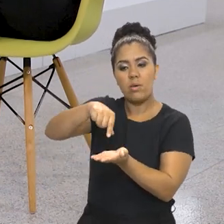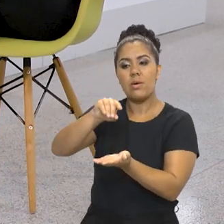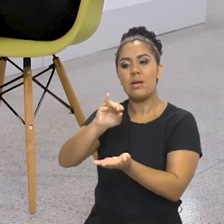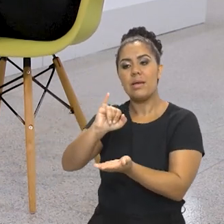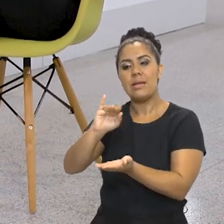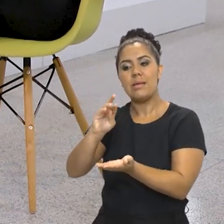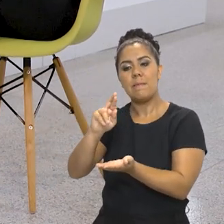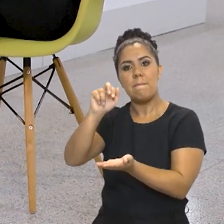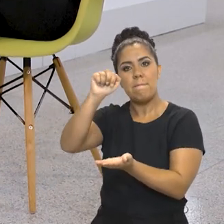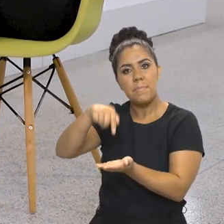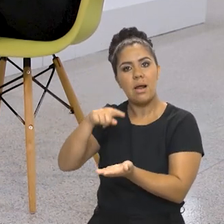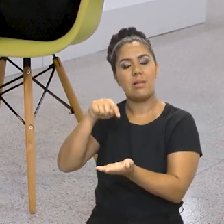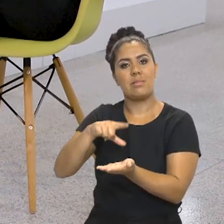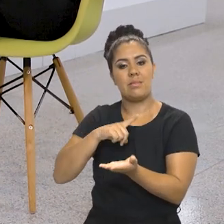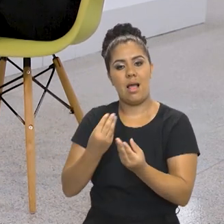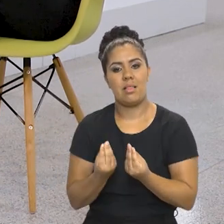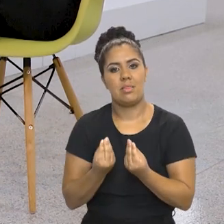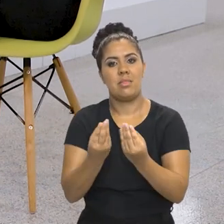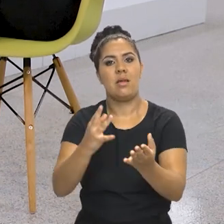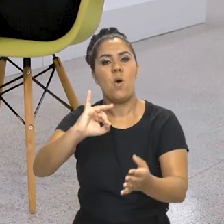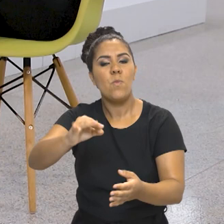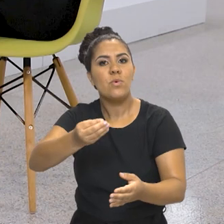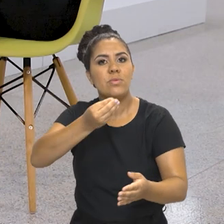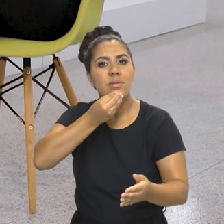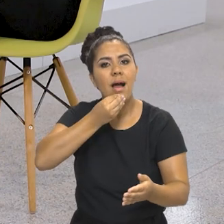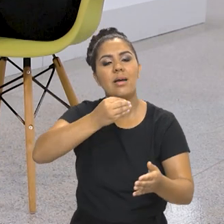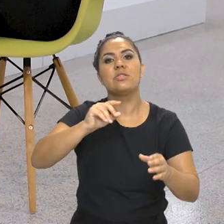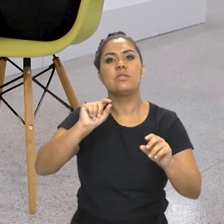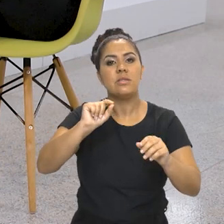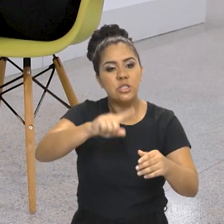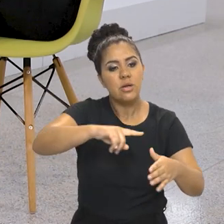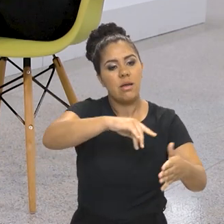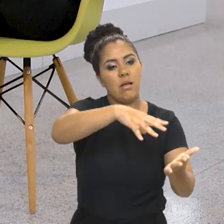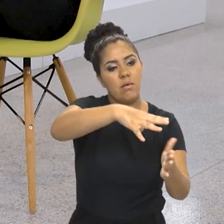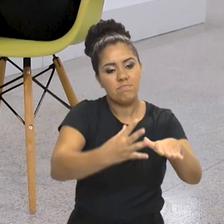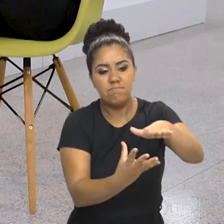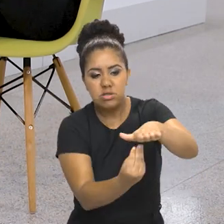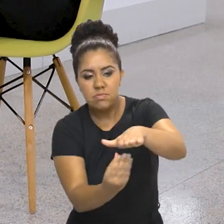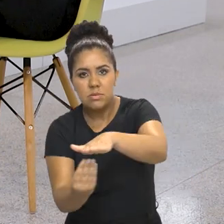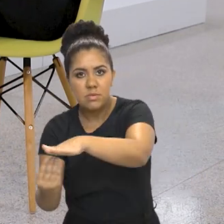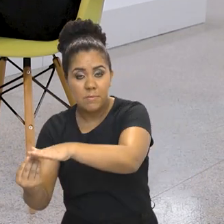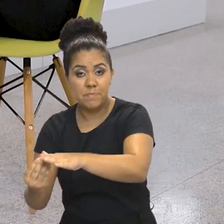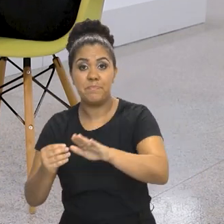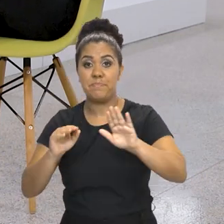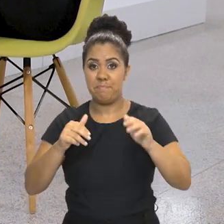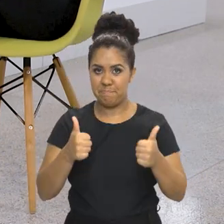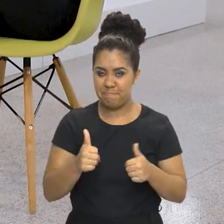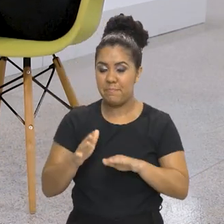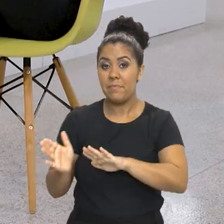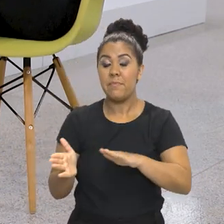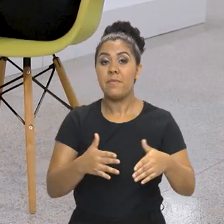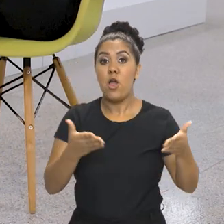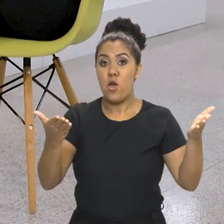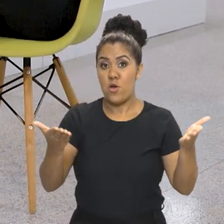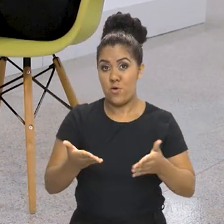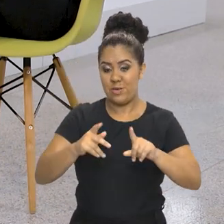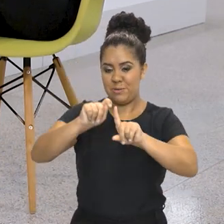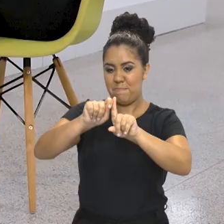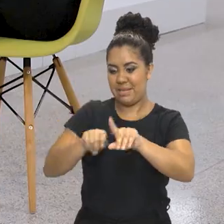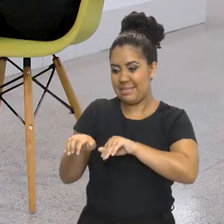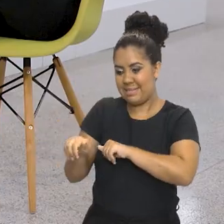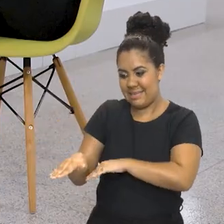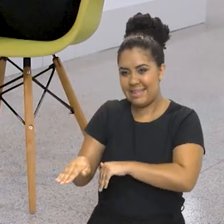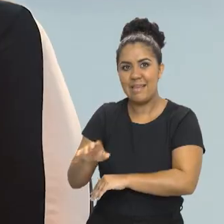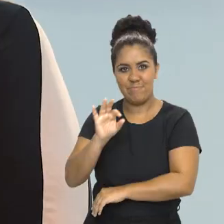esteja tendo essa iniciativa de possibilitar que as pessoas digitalizem seus acervos também. Nós estamos em setembro e estamos aí na